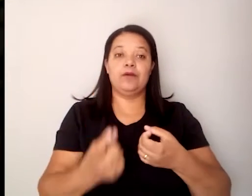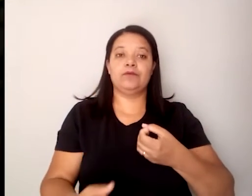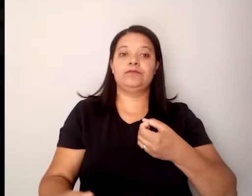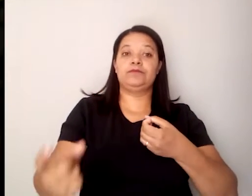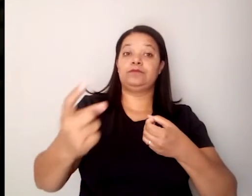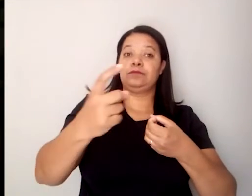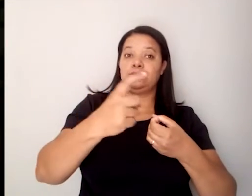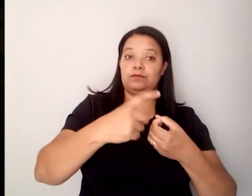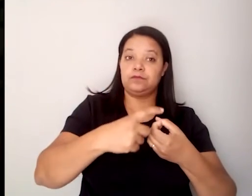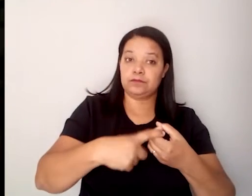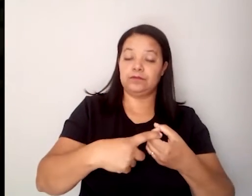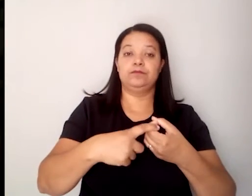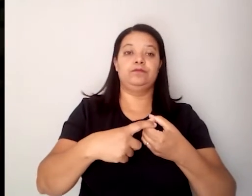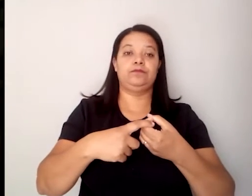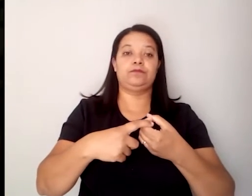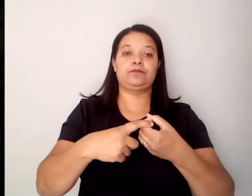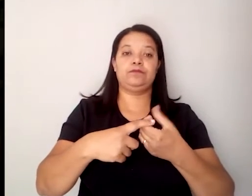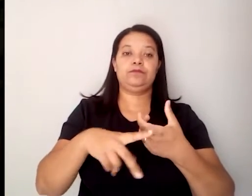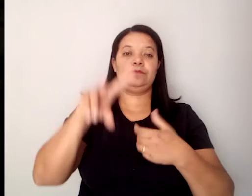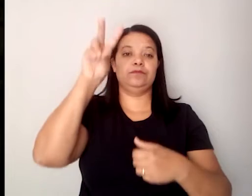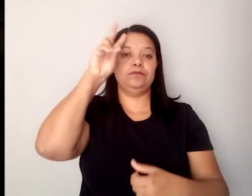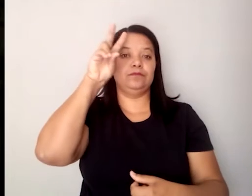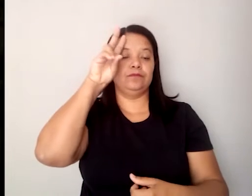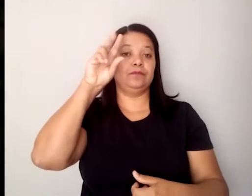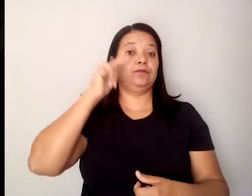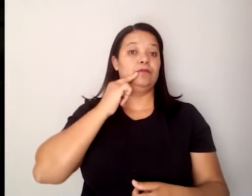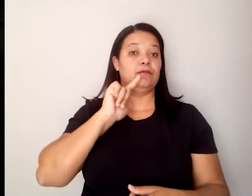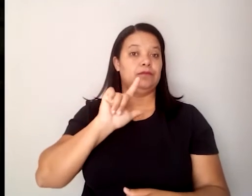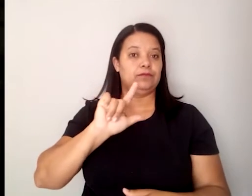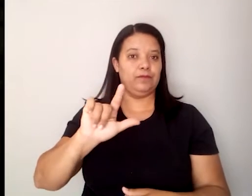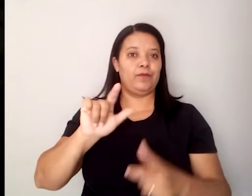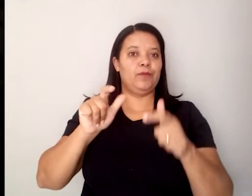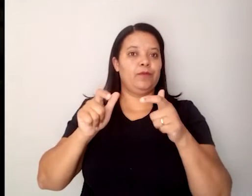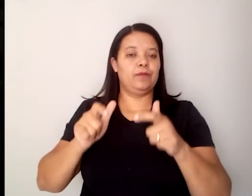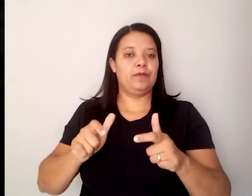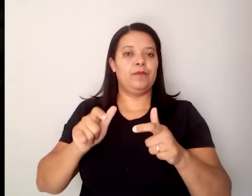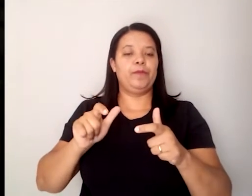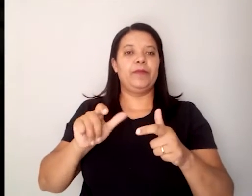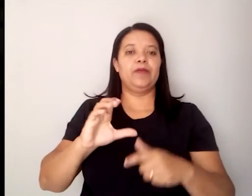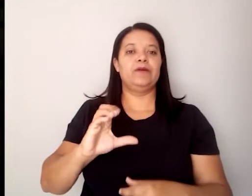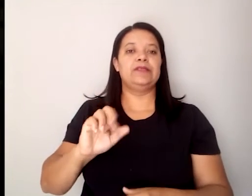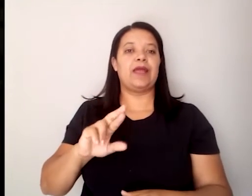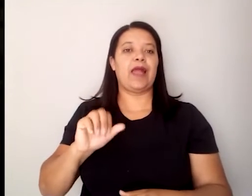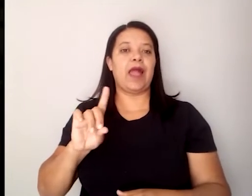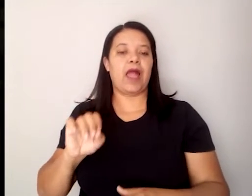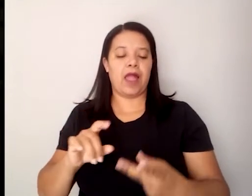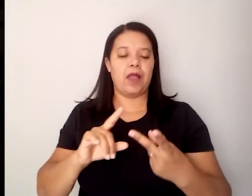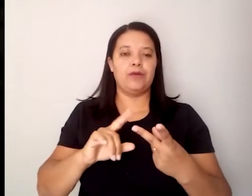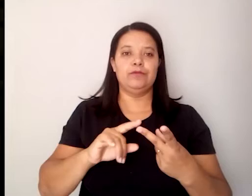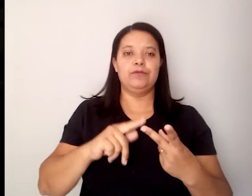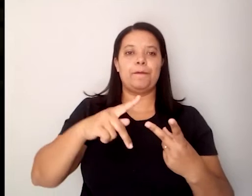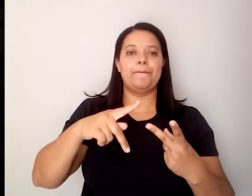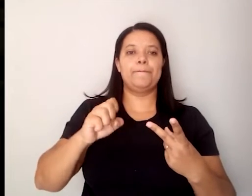do norte, daquela região do Cerrado, né? Do grande vale do São Francisco,